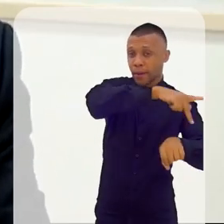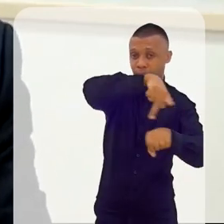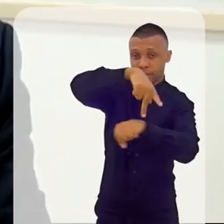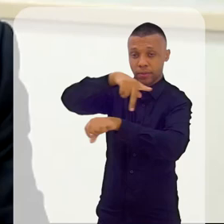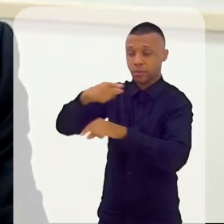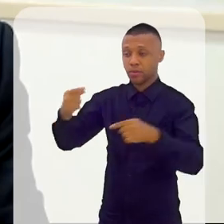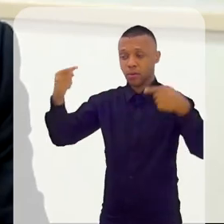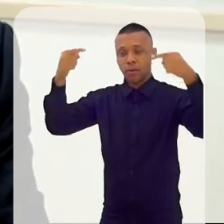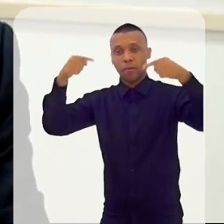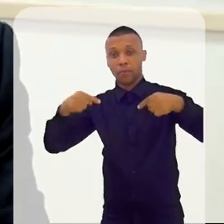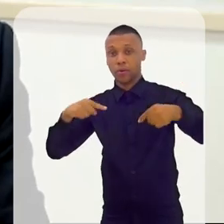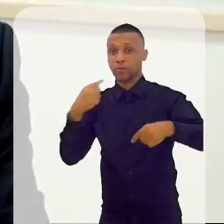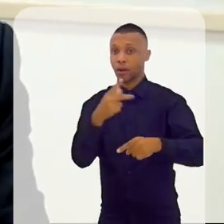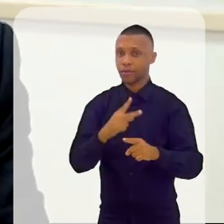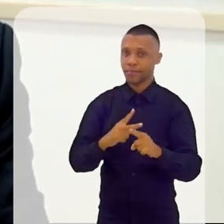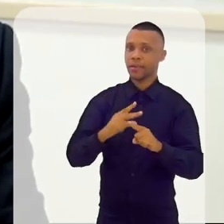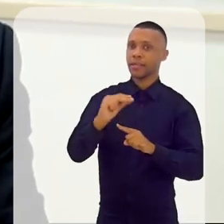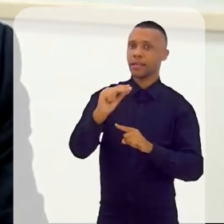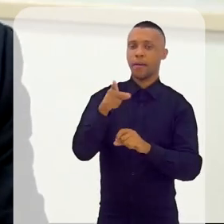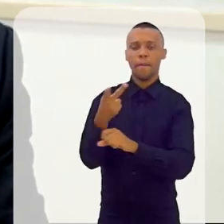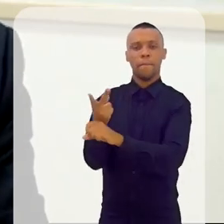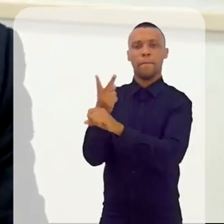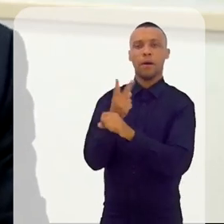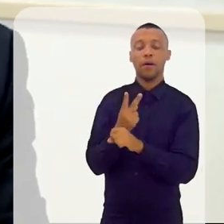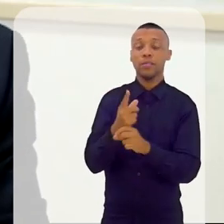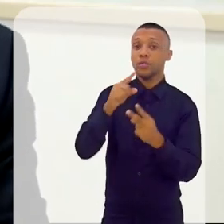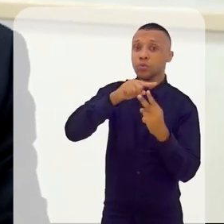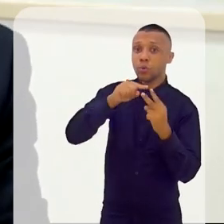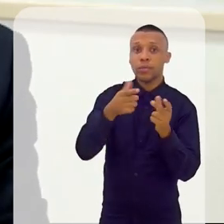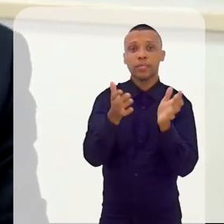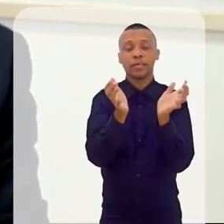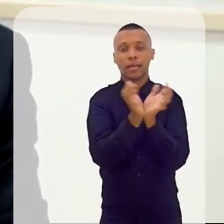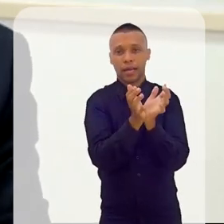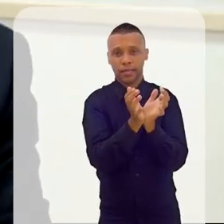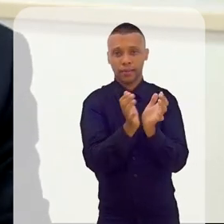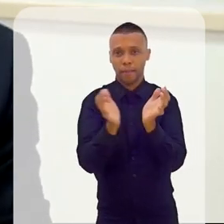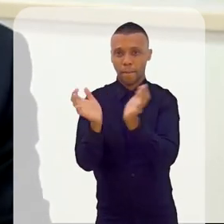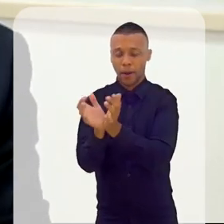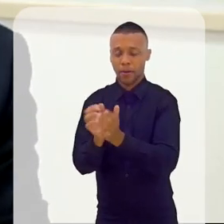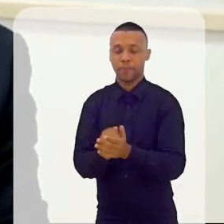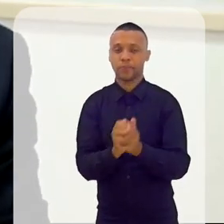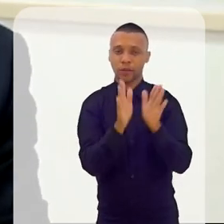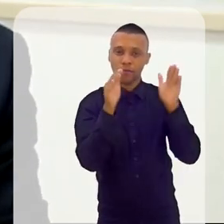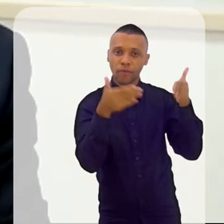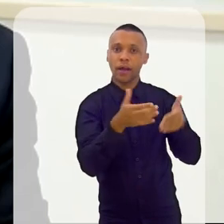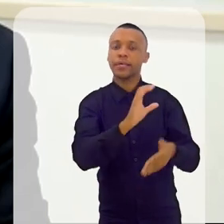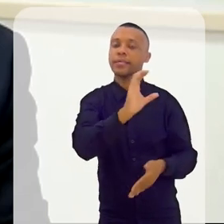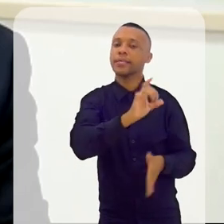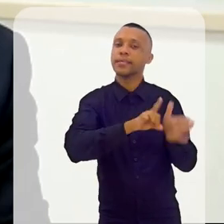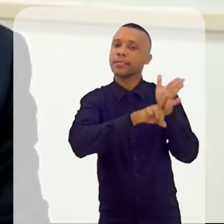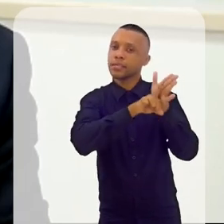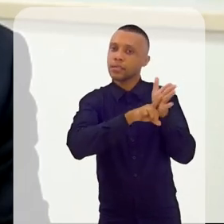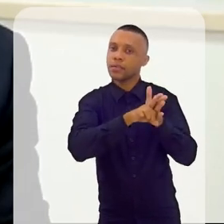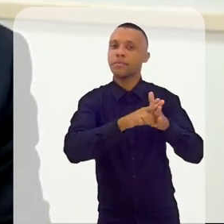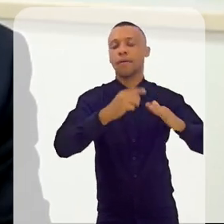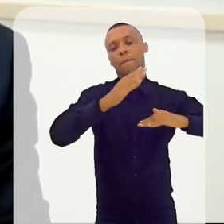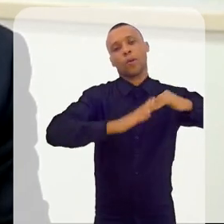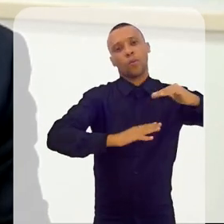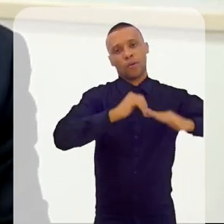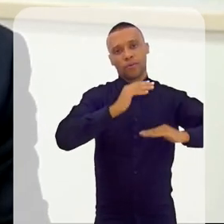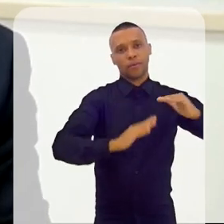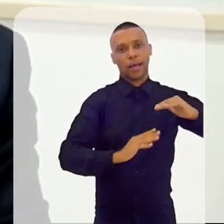premiados em duas classificações. Uma, cientificamente, pelos